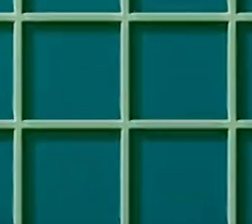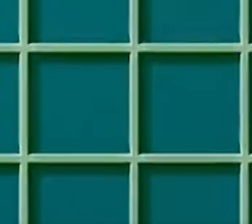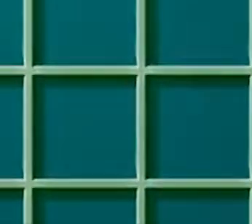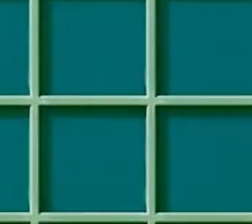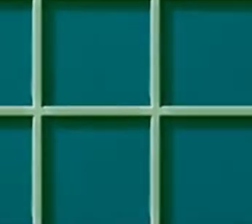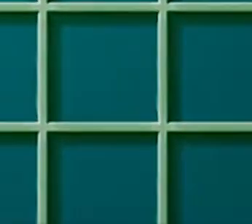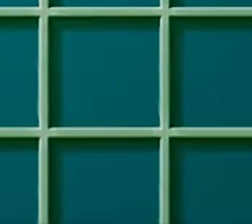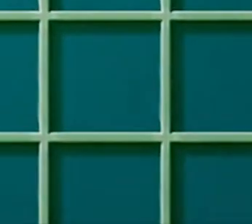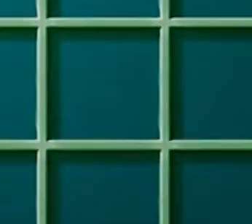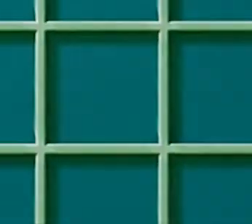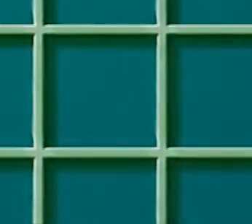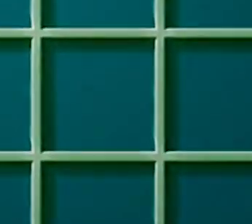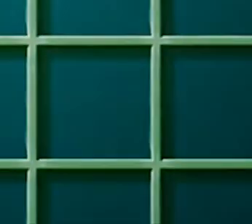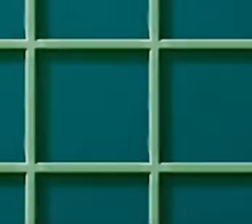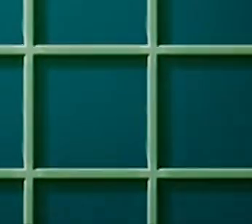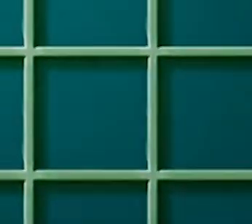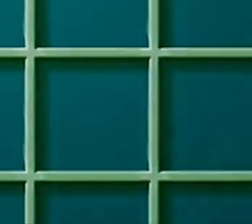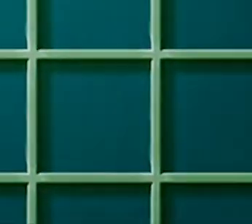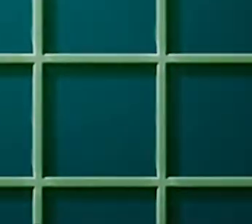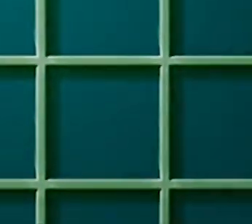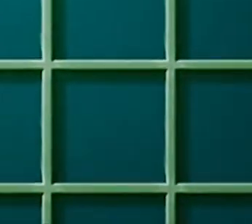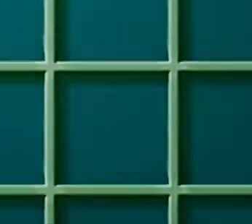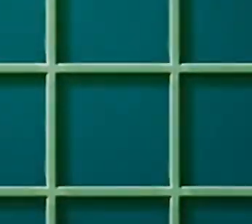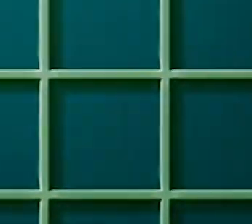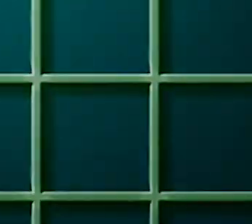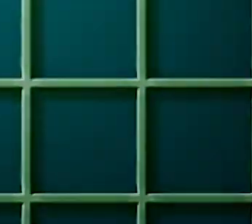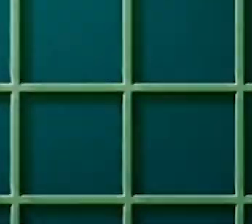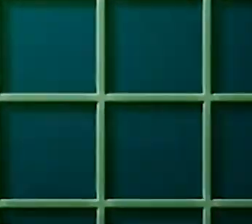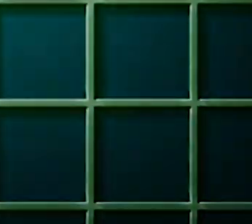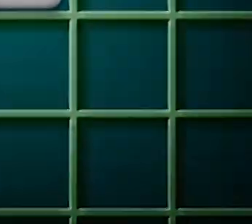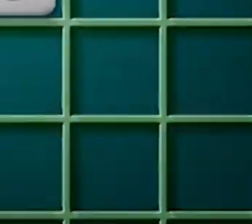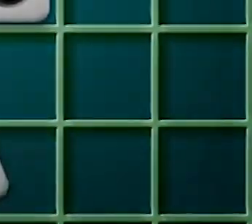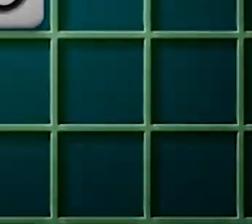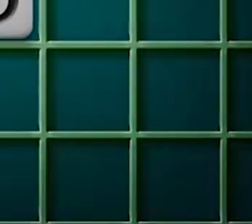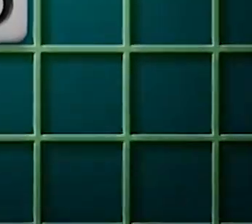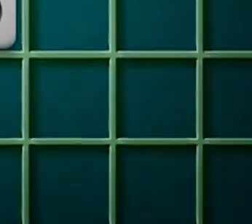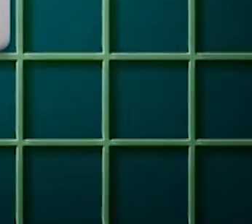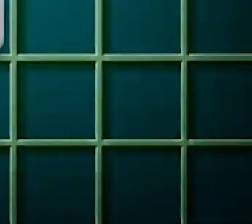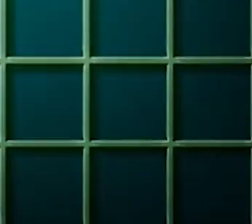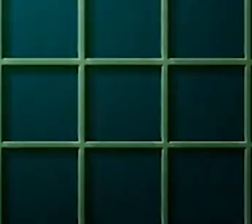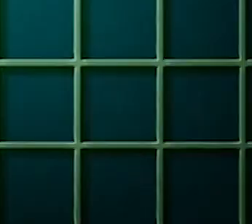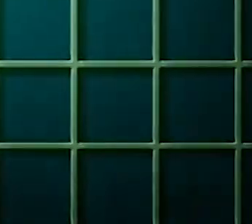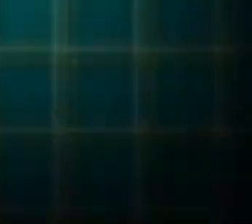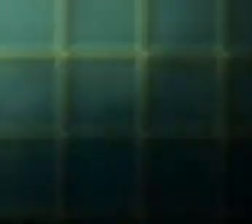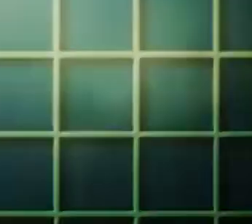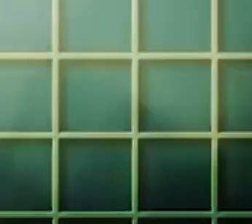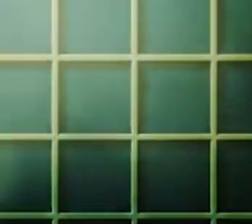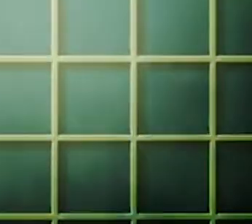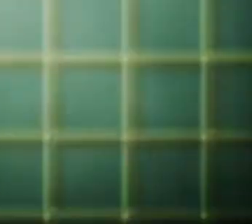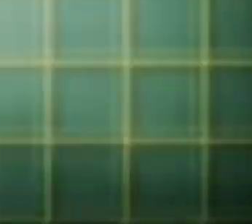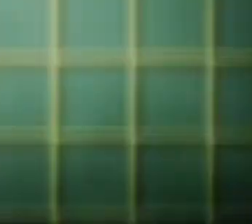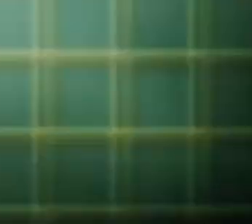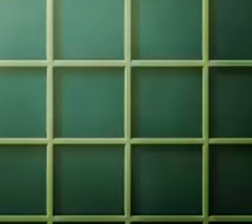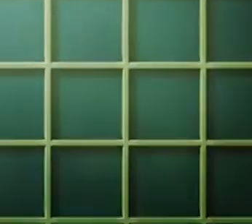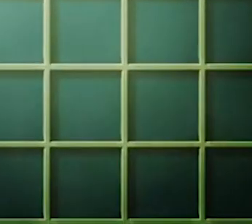Ah... Ah! Ah! Ah!